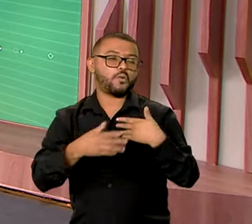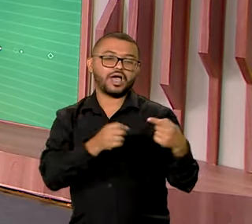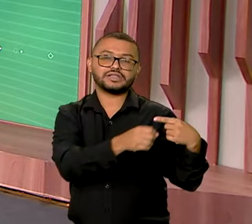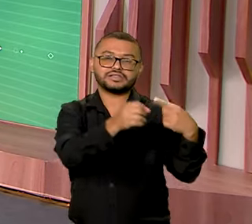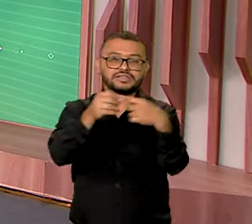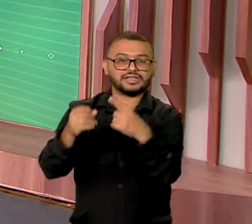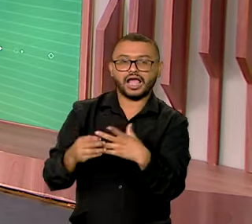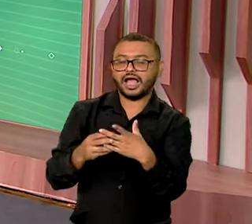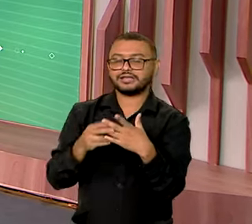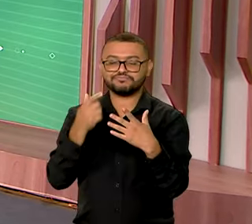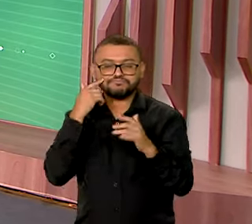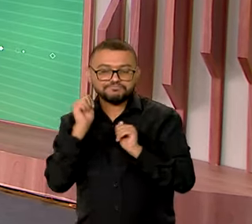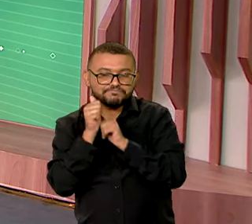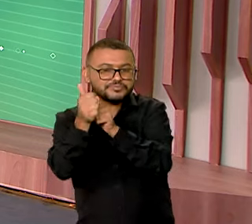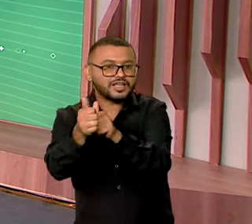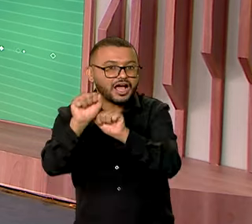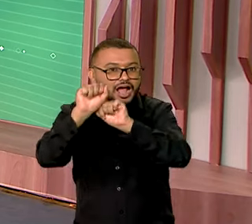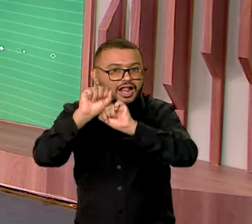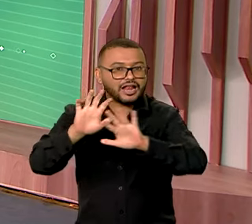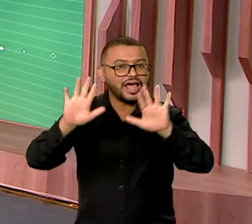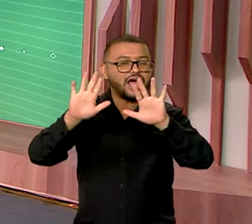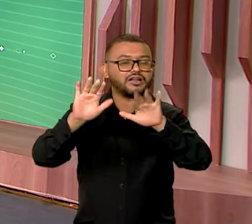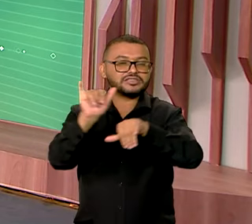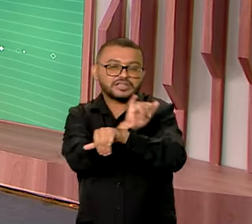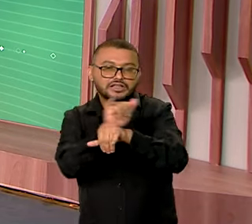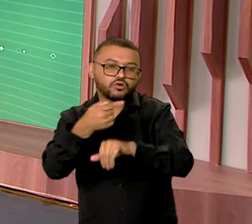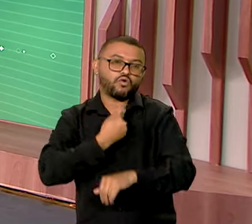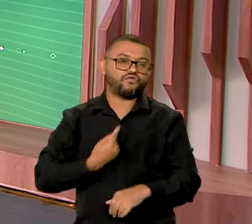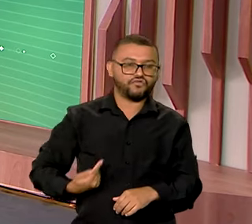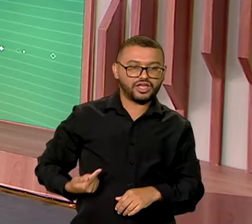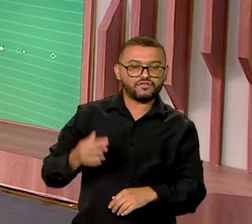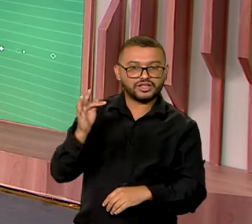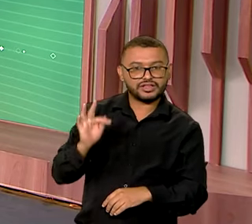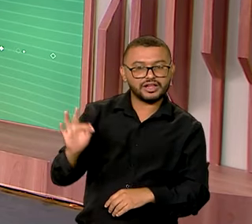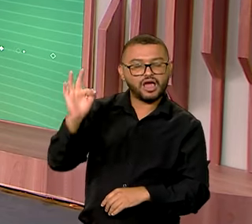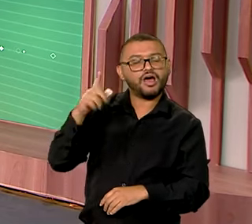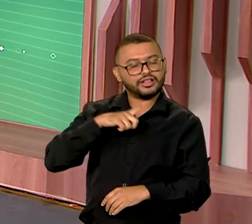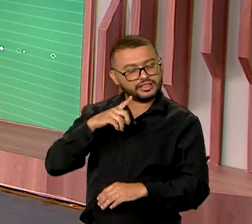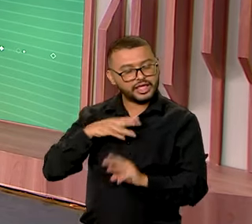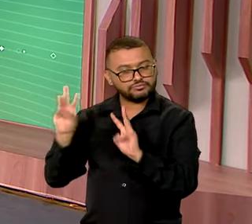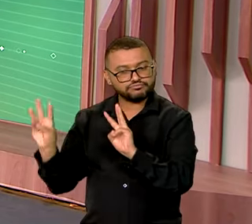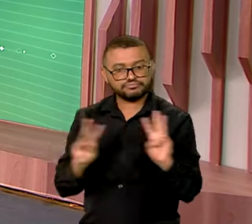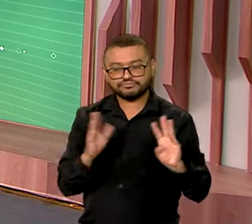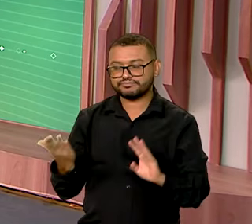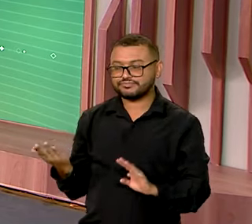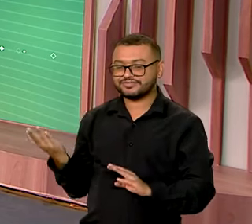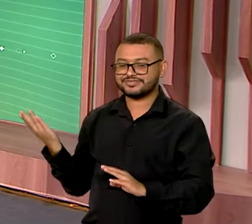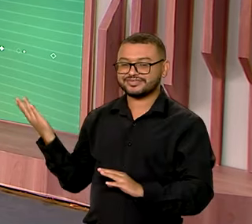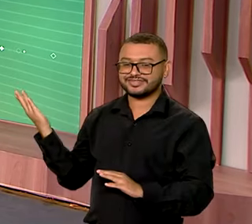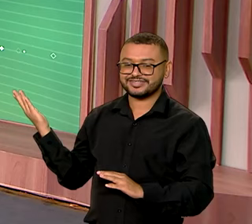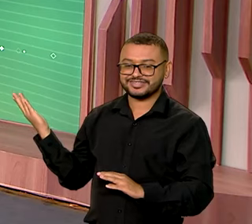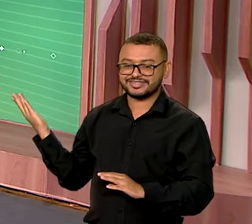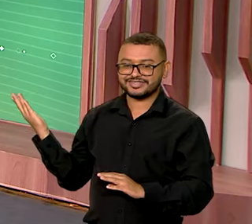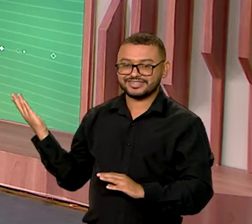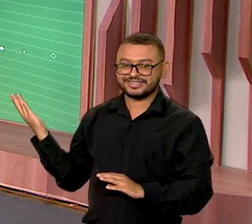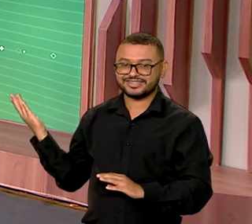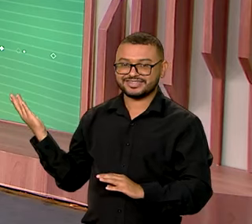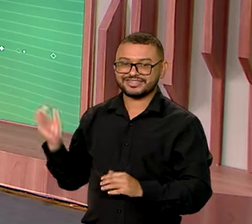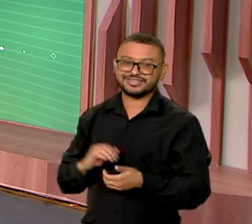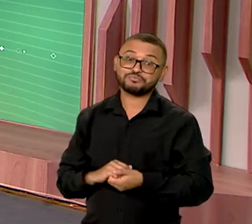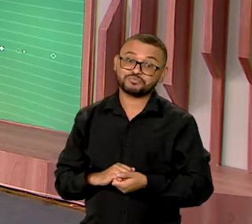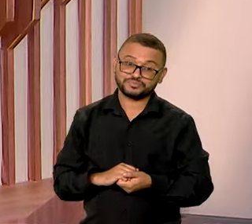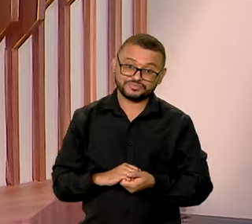acompanhar com transparência as ações do governo federal, basta acessar gov.br barra comunica.br.